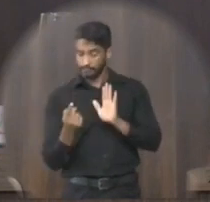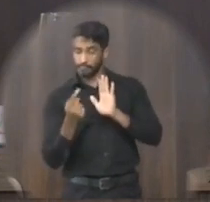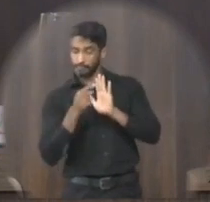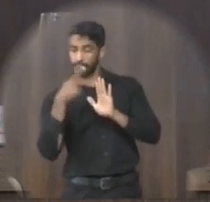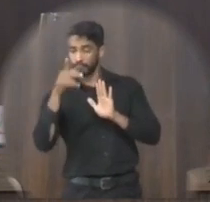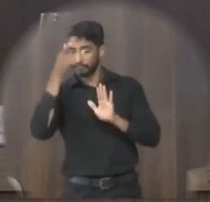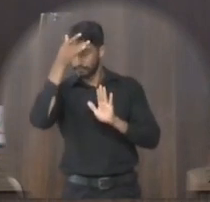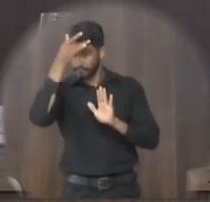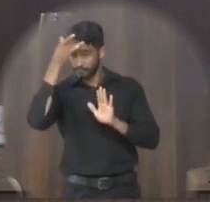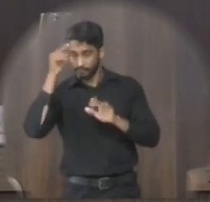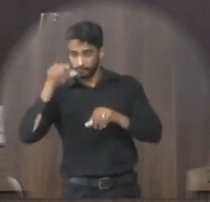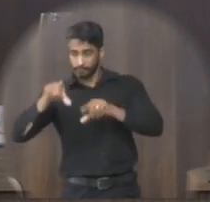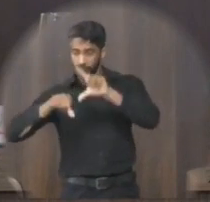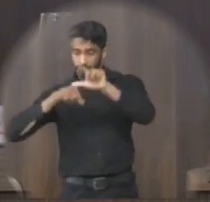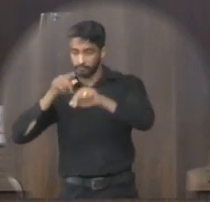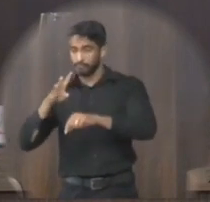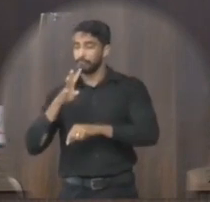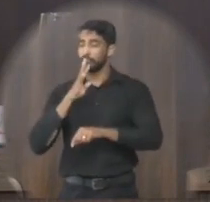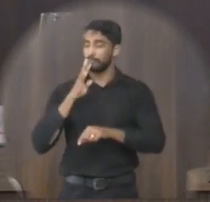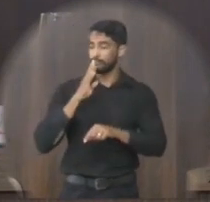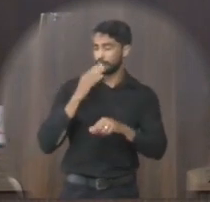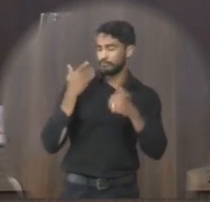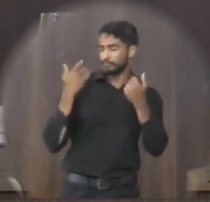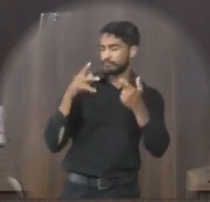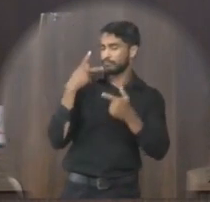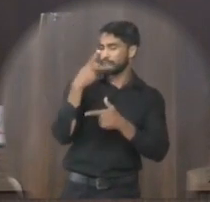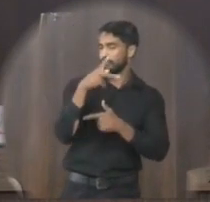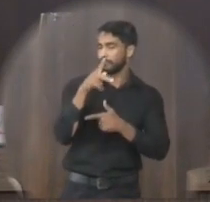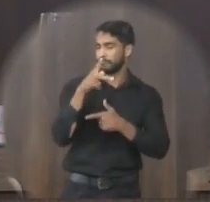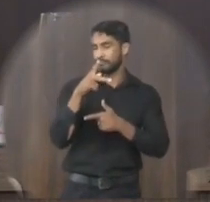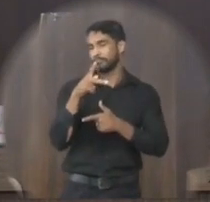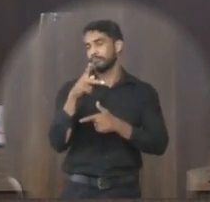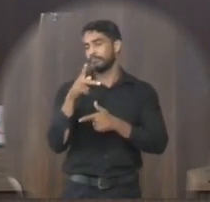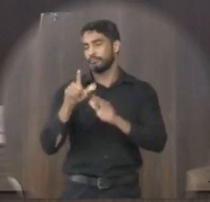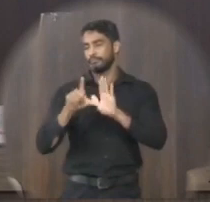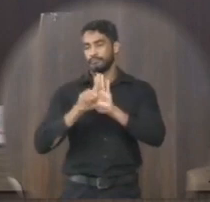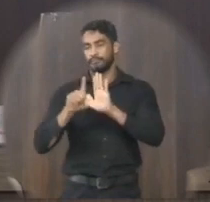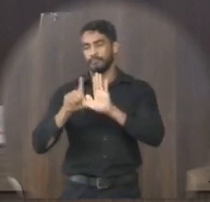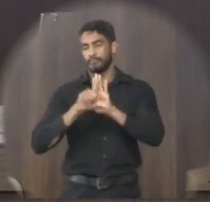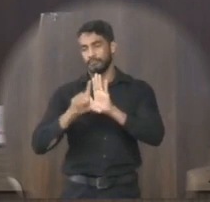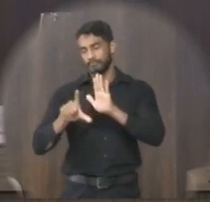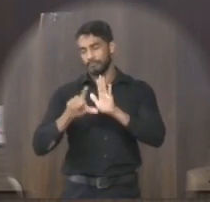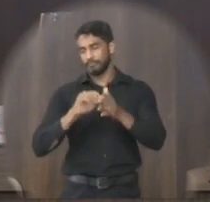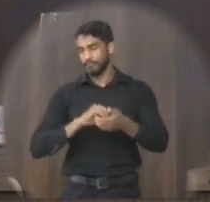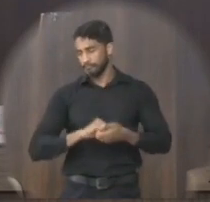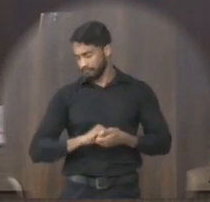do reconhecimento e da justa homenagem prestada por este legislativo